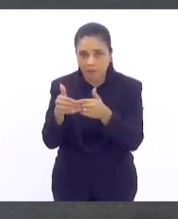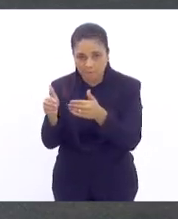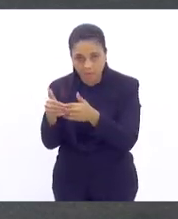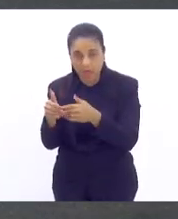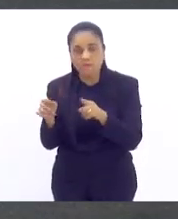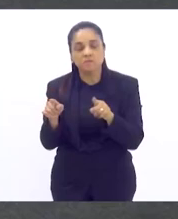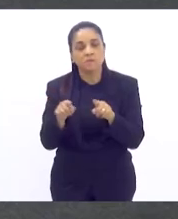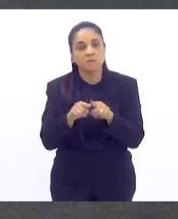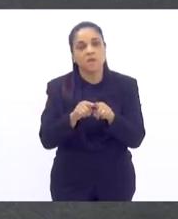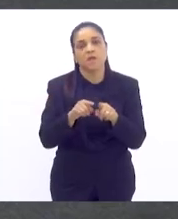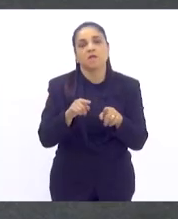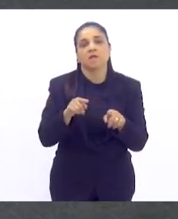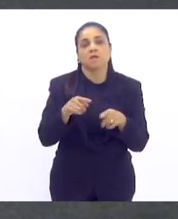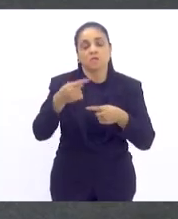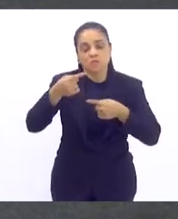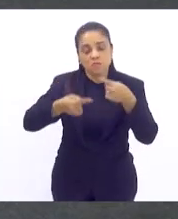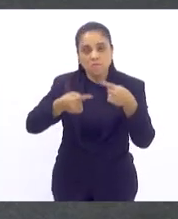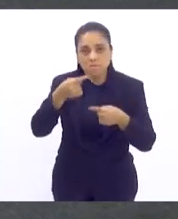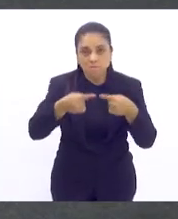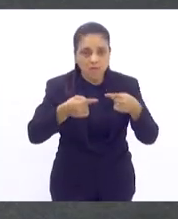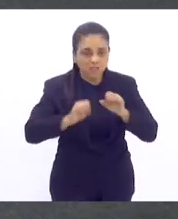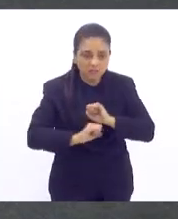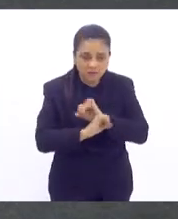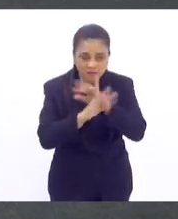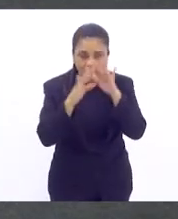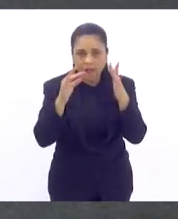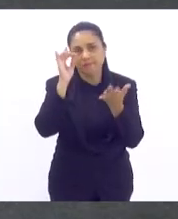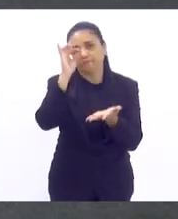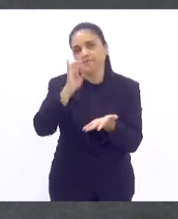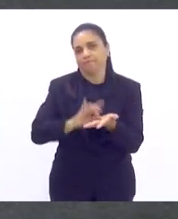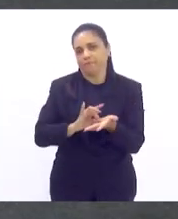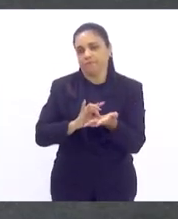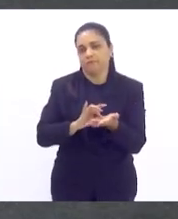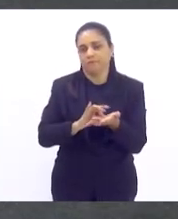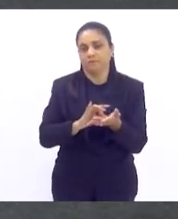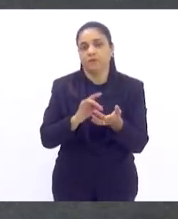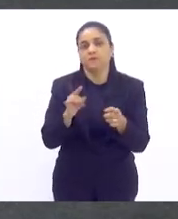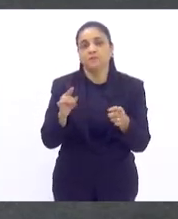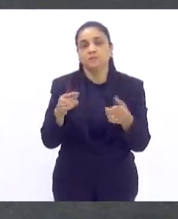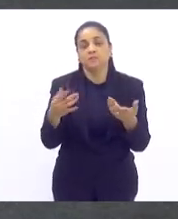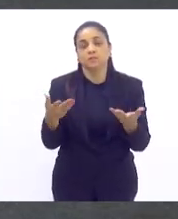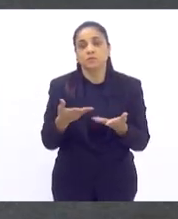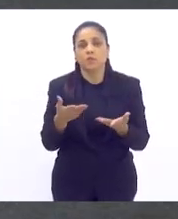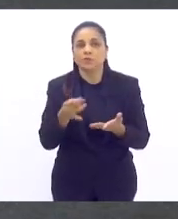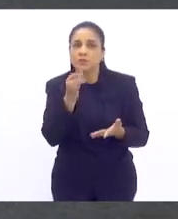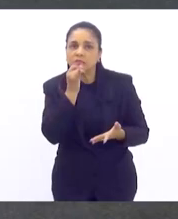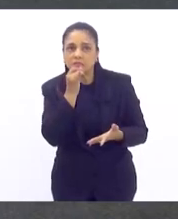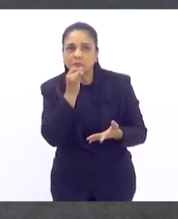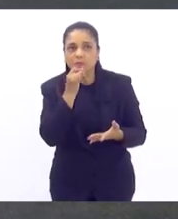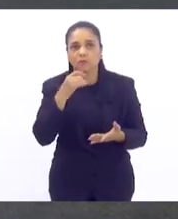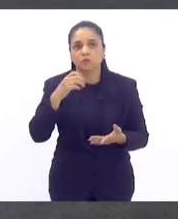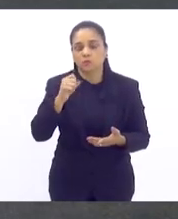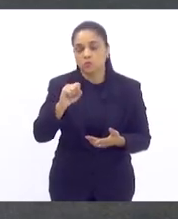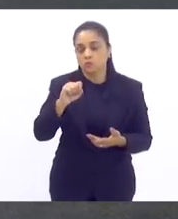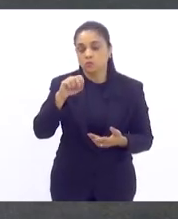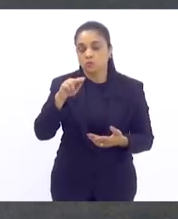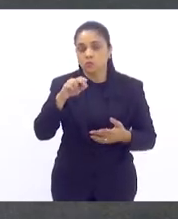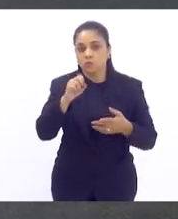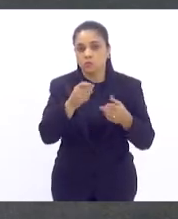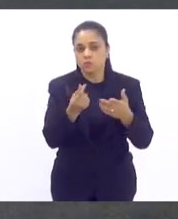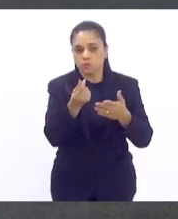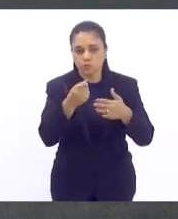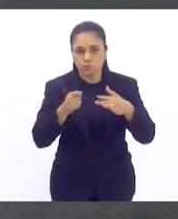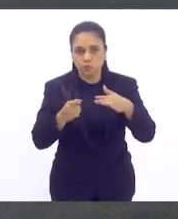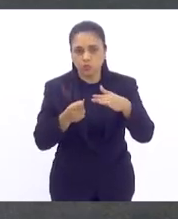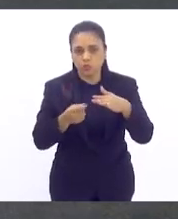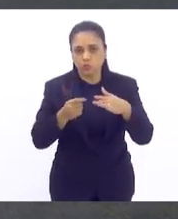trazer o debate franco e sincero, porque se hoje a gente tem, por exemplo, o Super RJ, que garante ali o